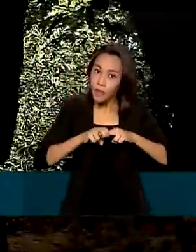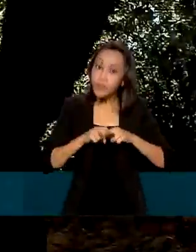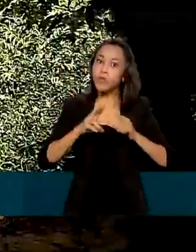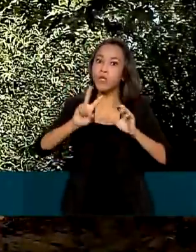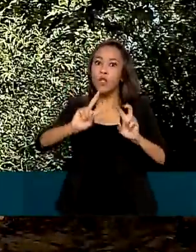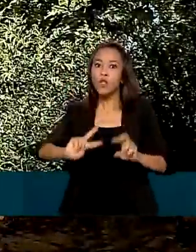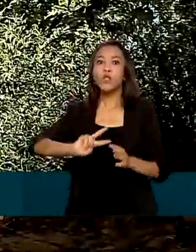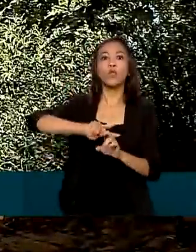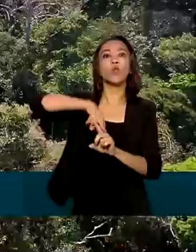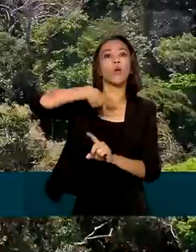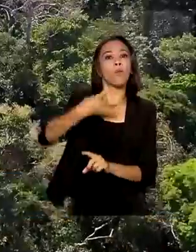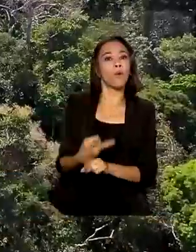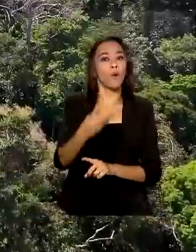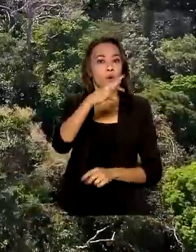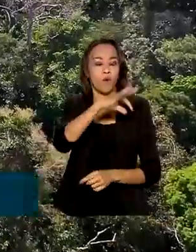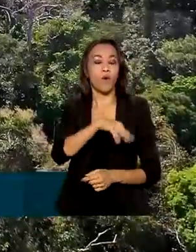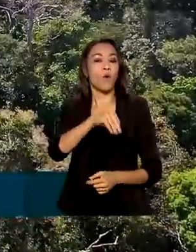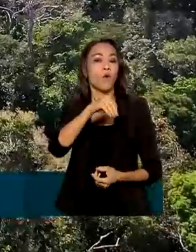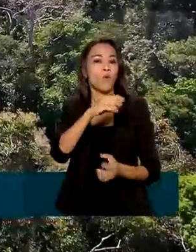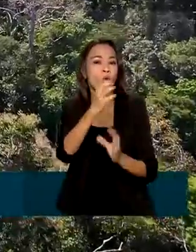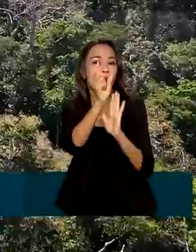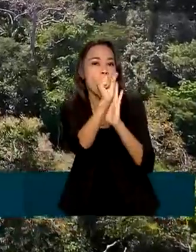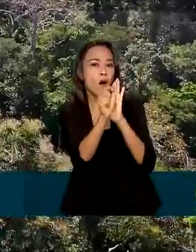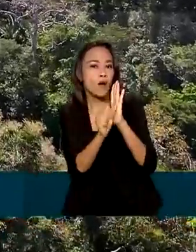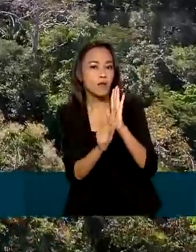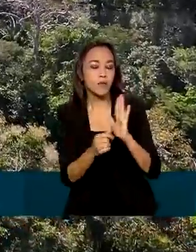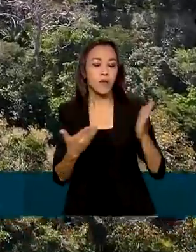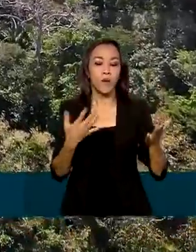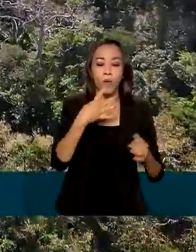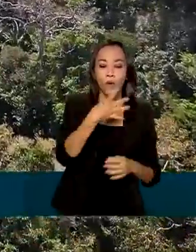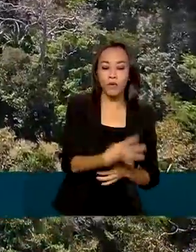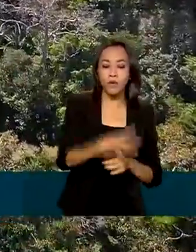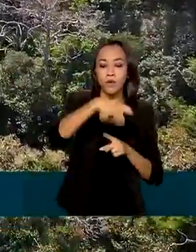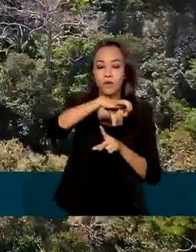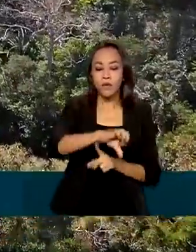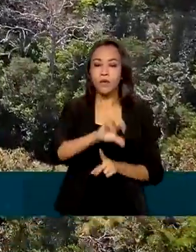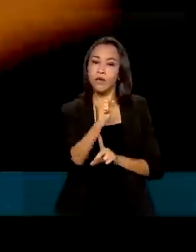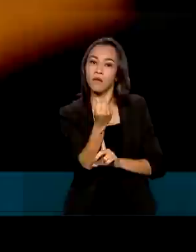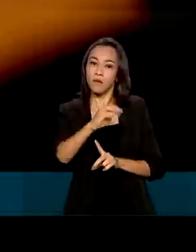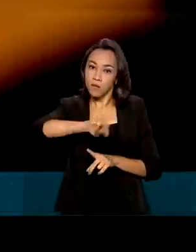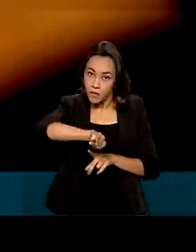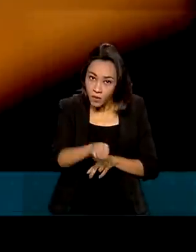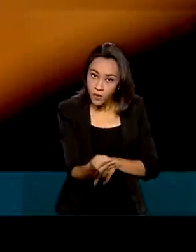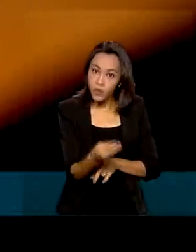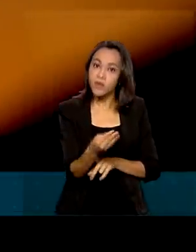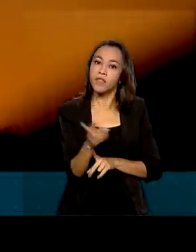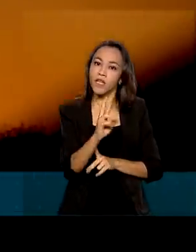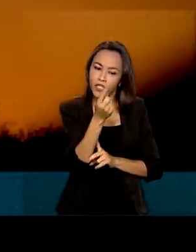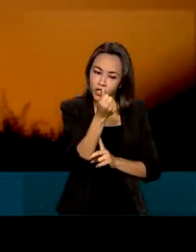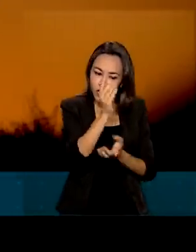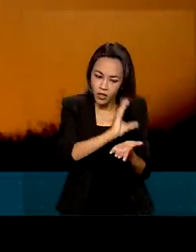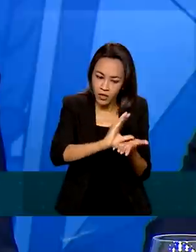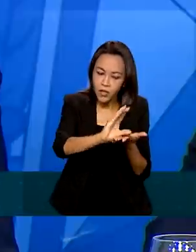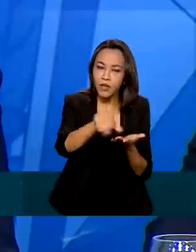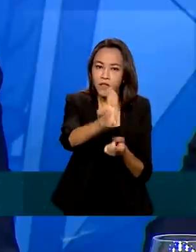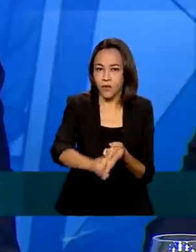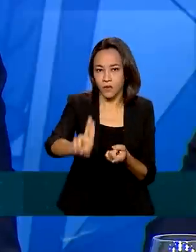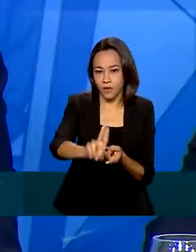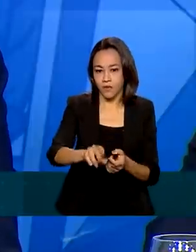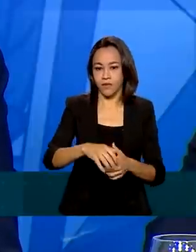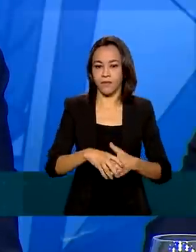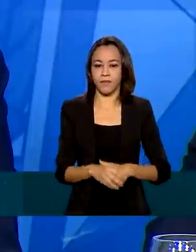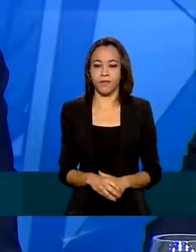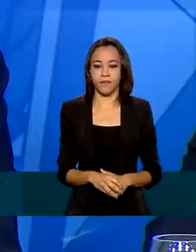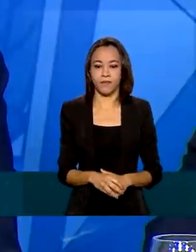dobrou o orçamento. E agora são 498 milhões de reais a serem gastos nas ações. Nós já